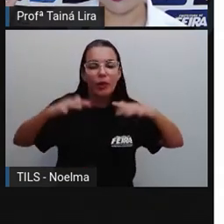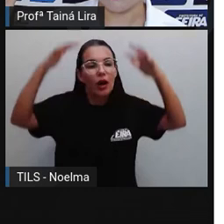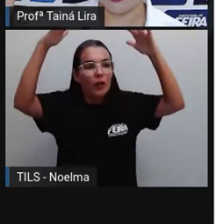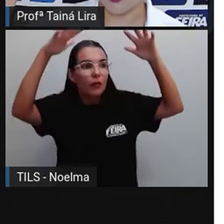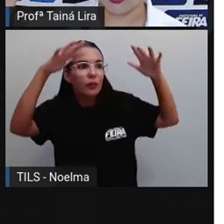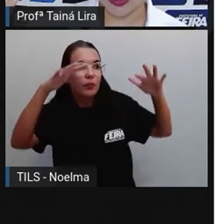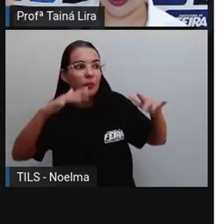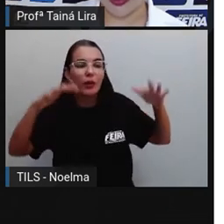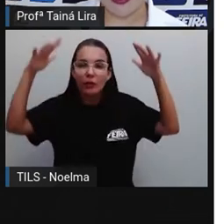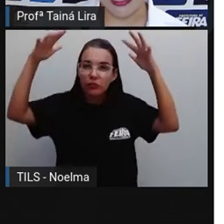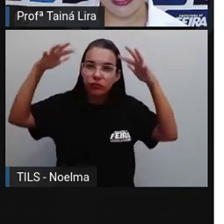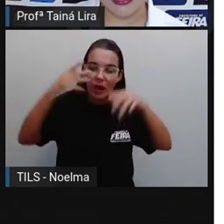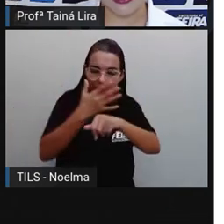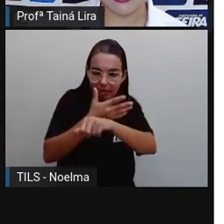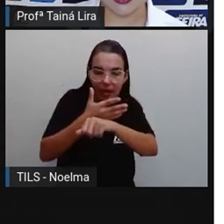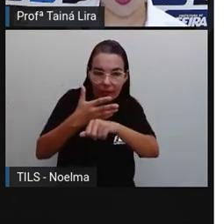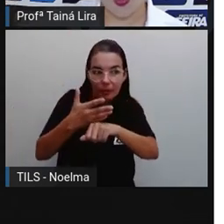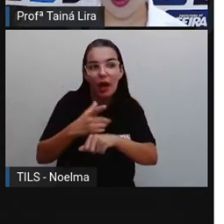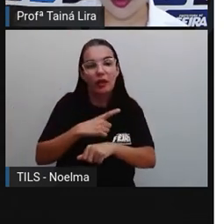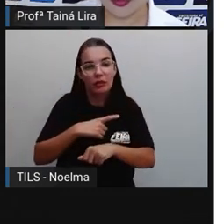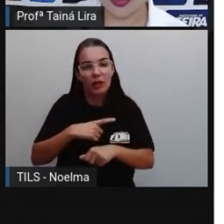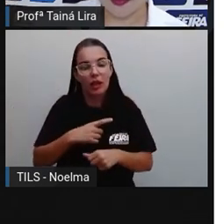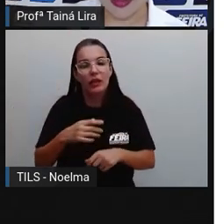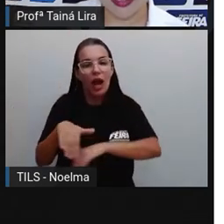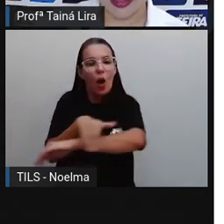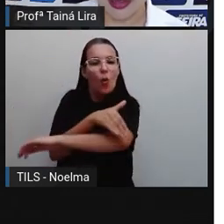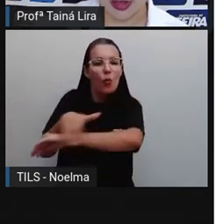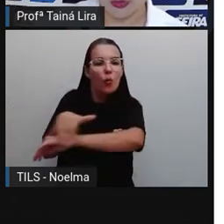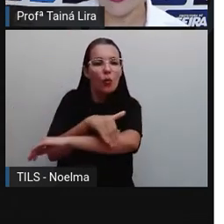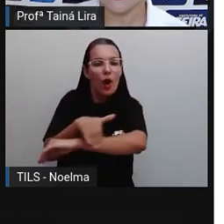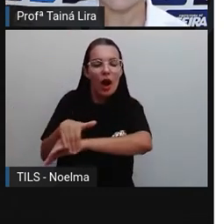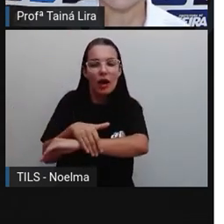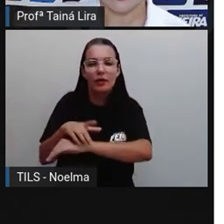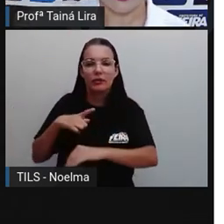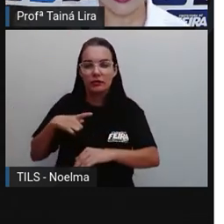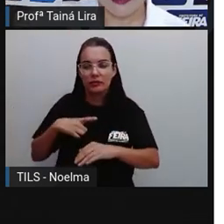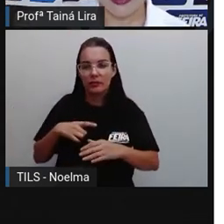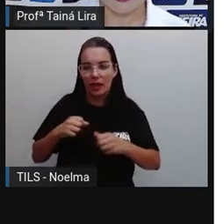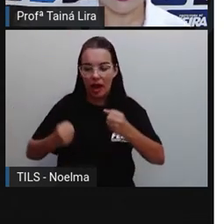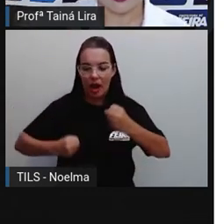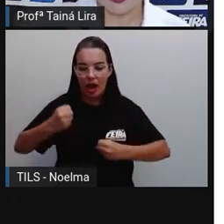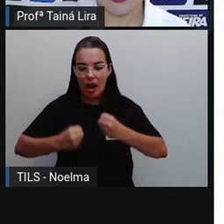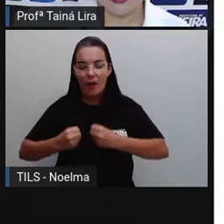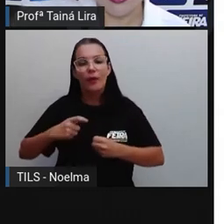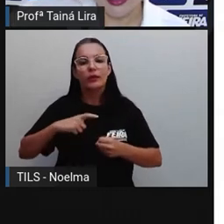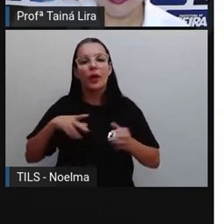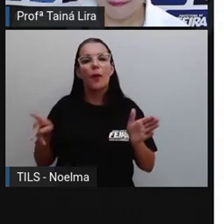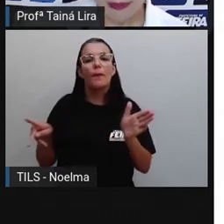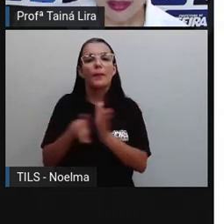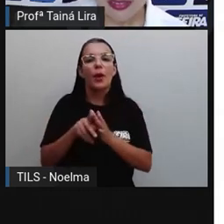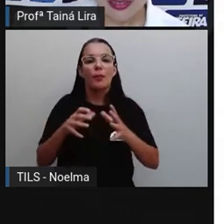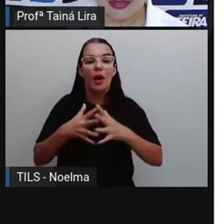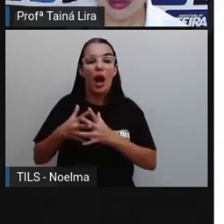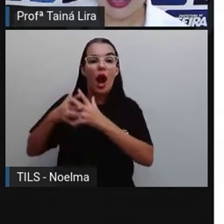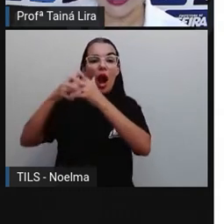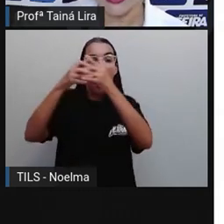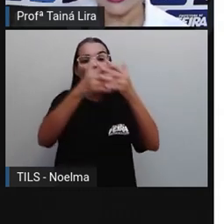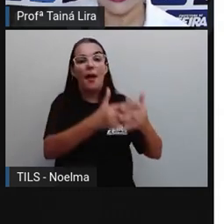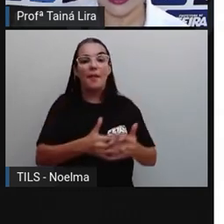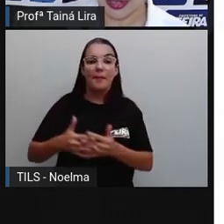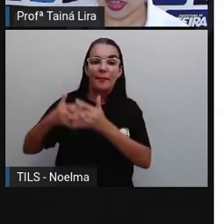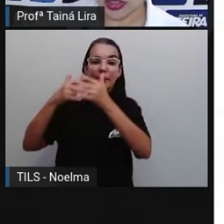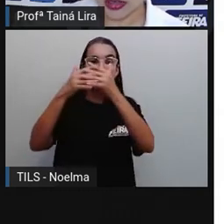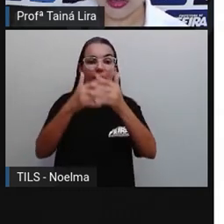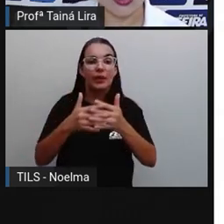neve, principalmente quando é rua onde passa carro, tem os caminhões próprios, né, que vão passando ali